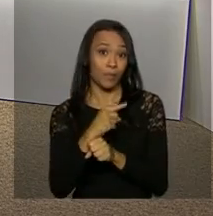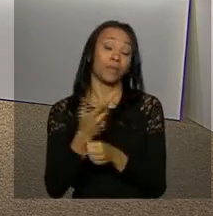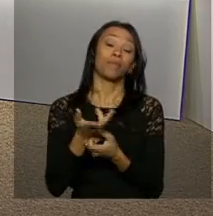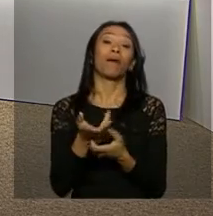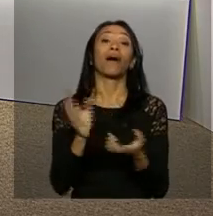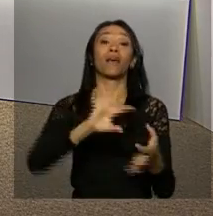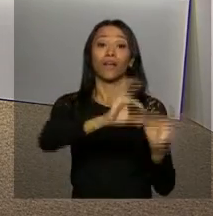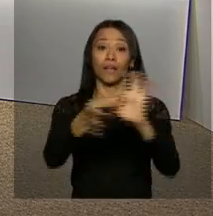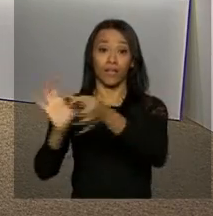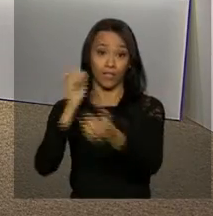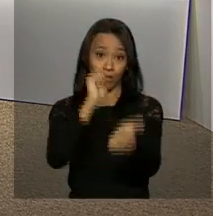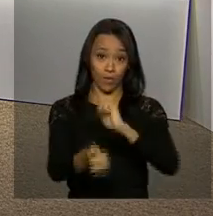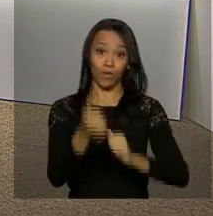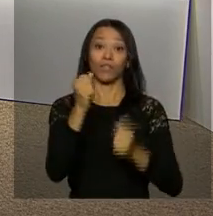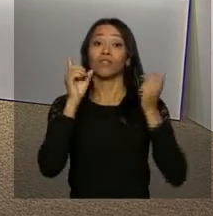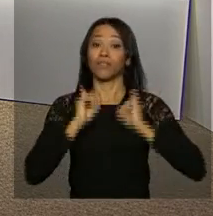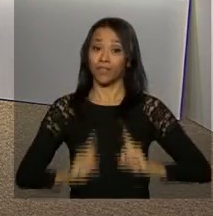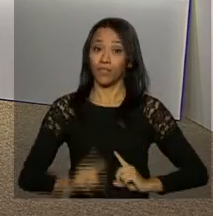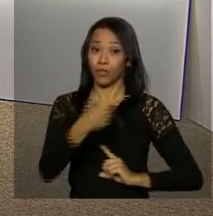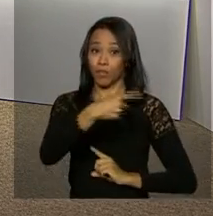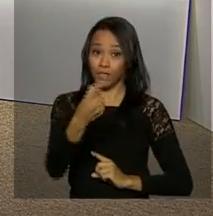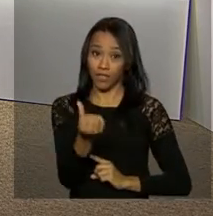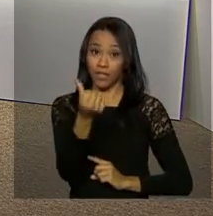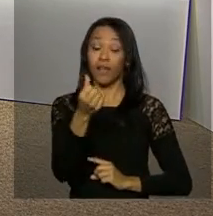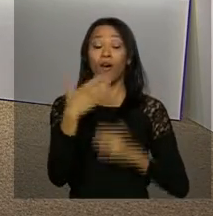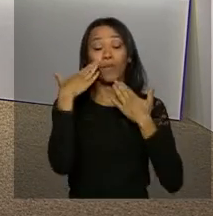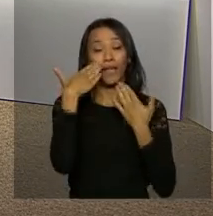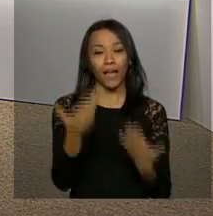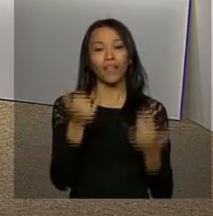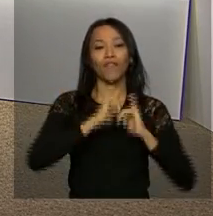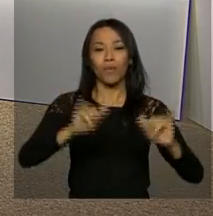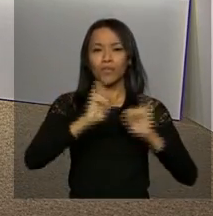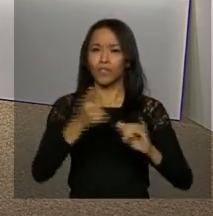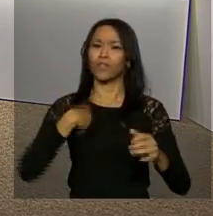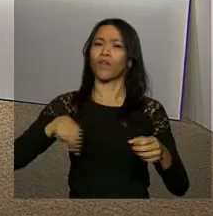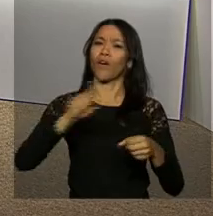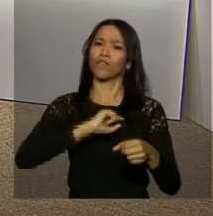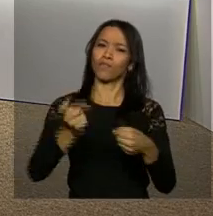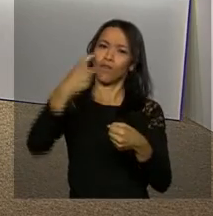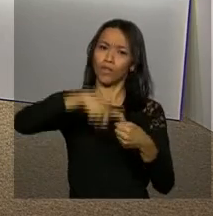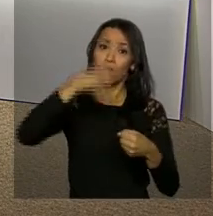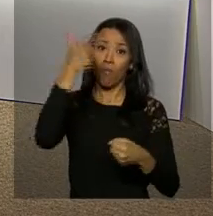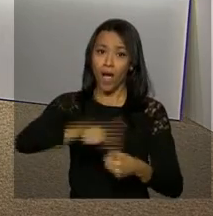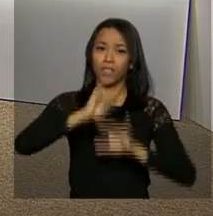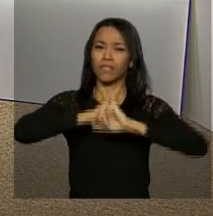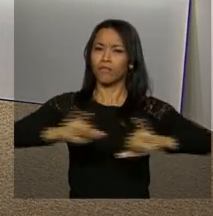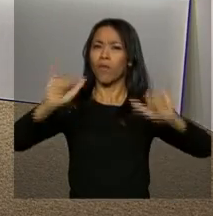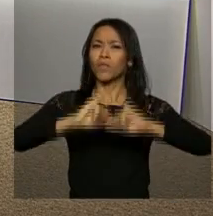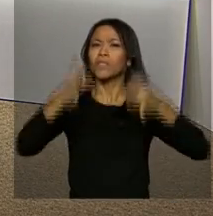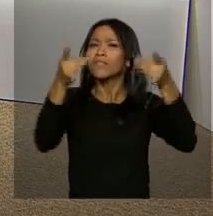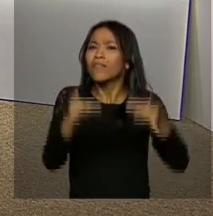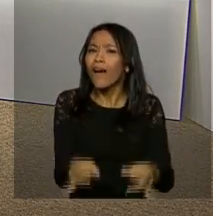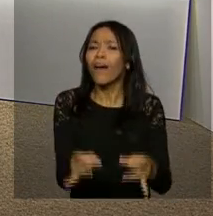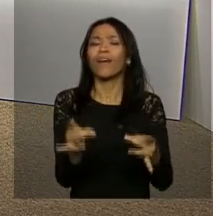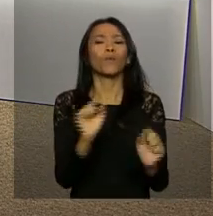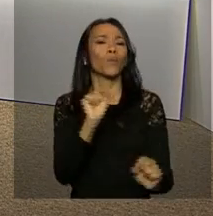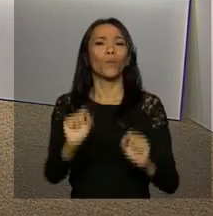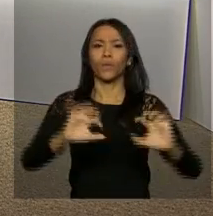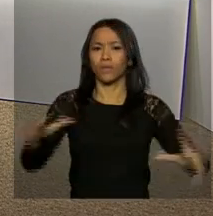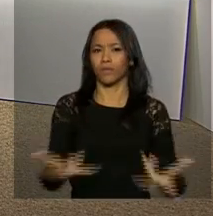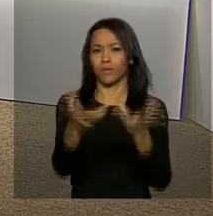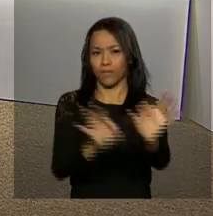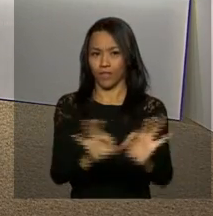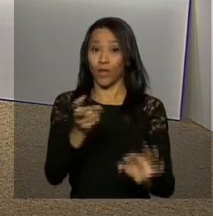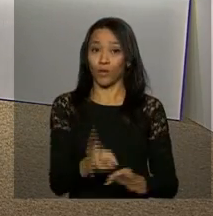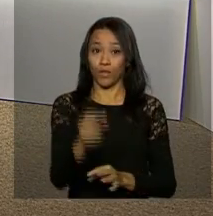Paralímpicos 2016. Obrigada pelas suas informações e nós podemos voltar a qualquer momento com outros detalhes sobre essa cerimônia.